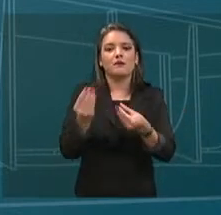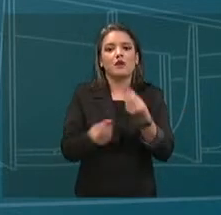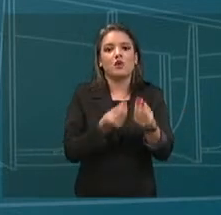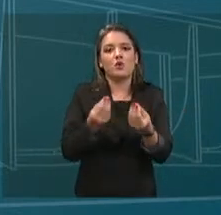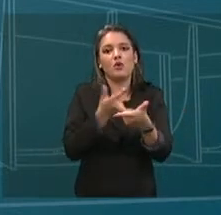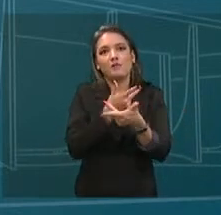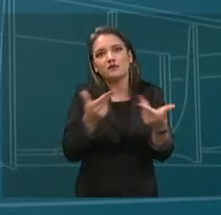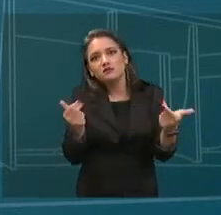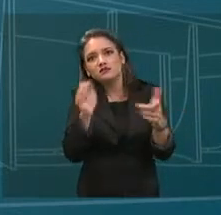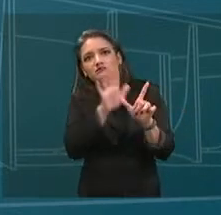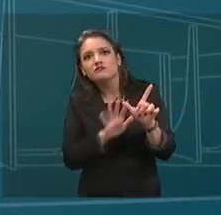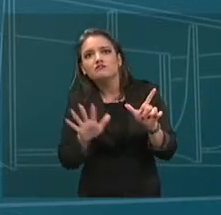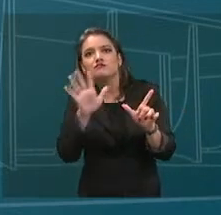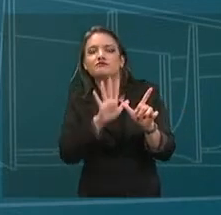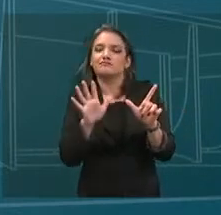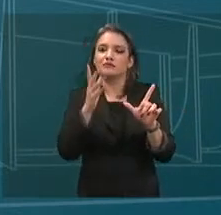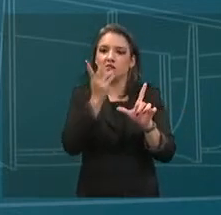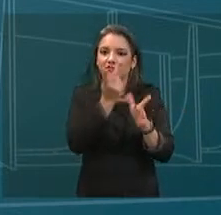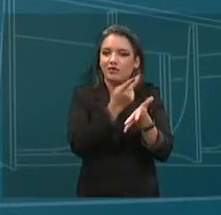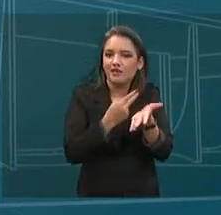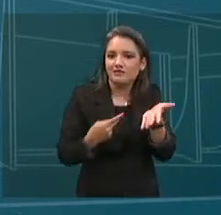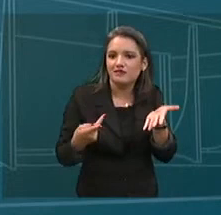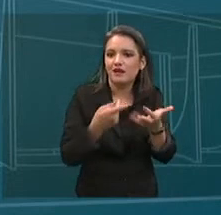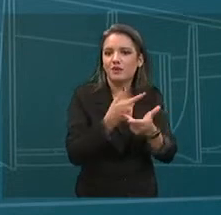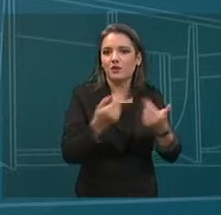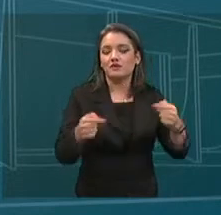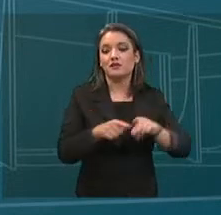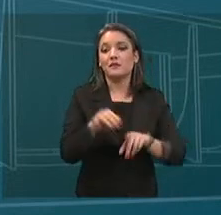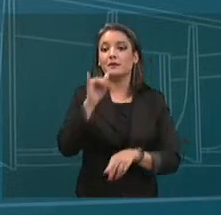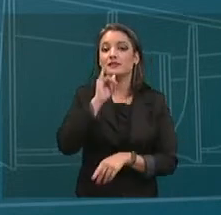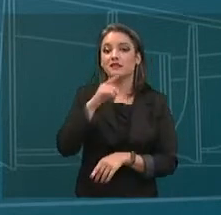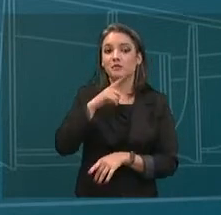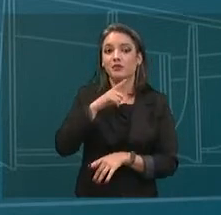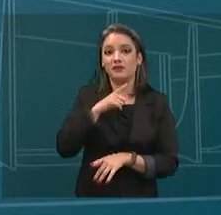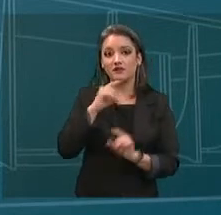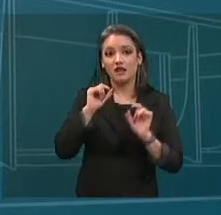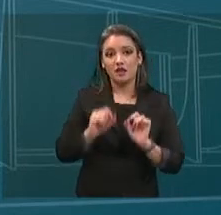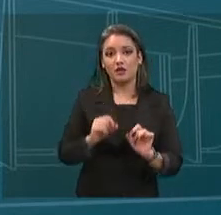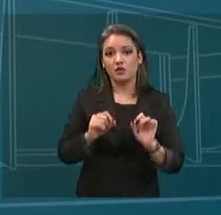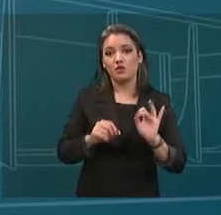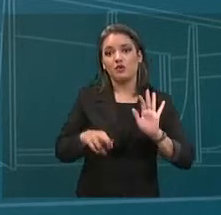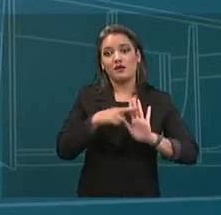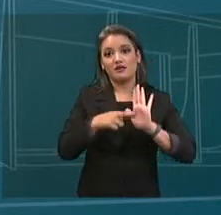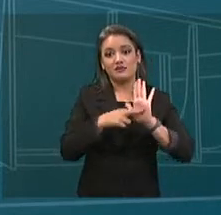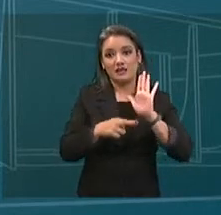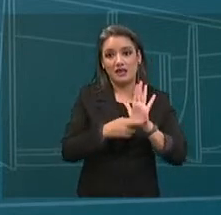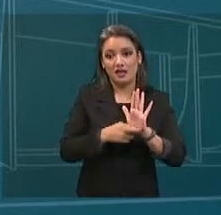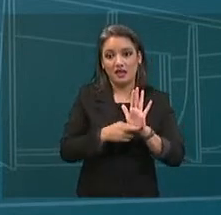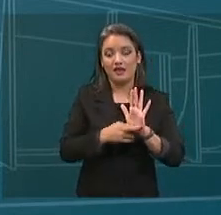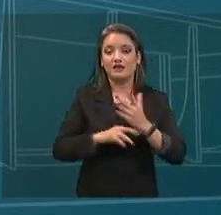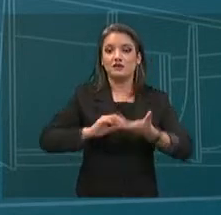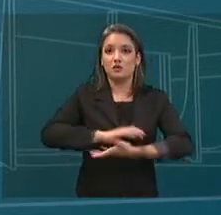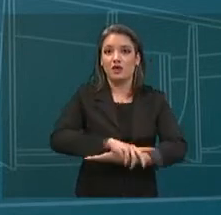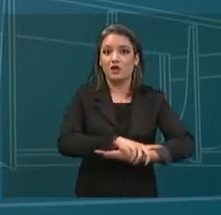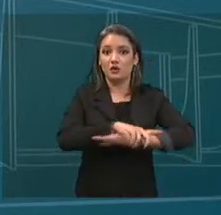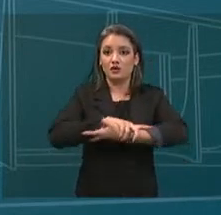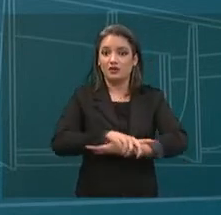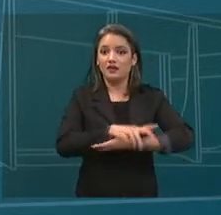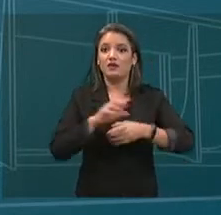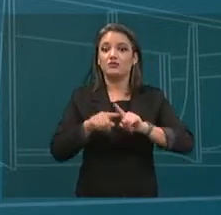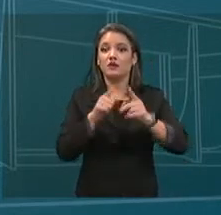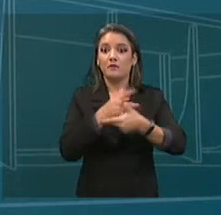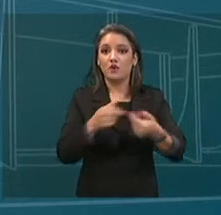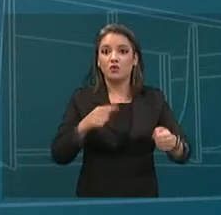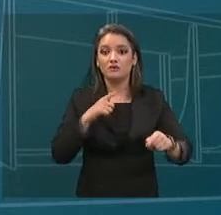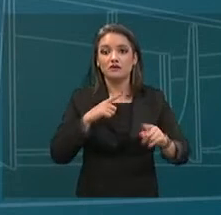essencial. A título de exemplo e apenas inspiração, cito aqui as normas do Reino Unido e da Califórnia, que protegem direitos de crianças